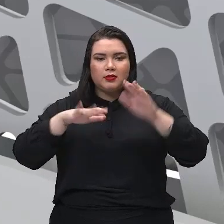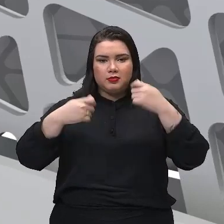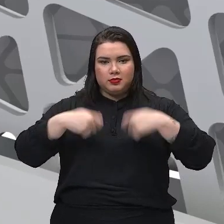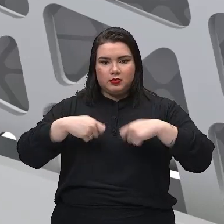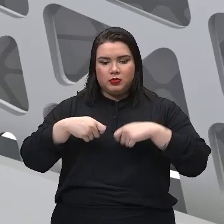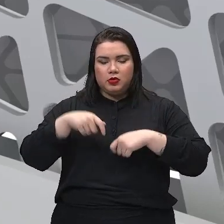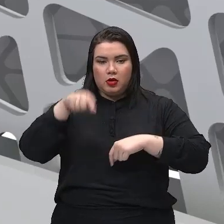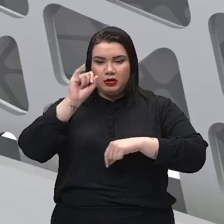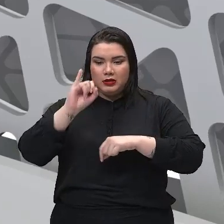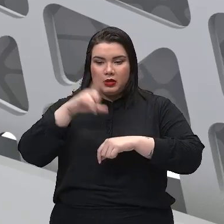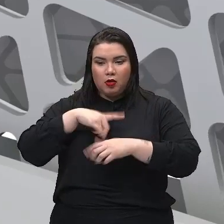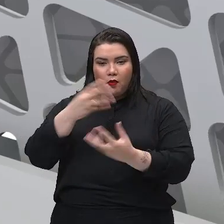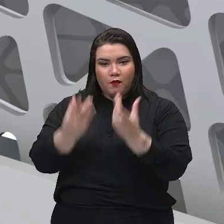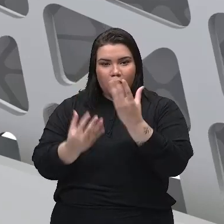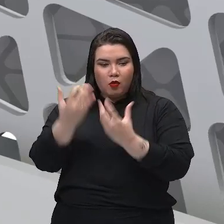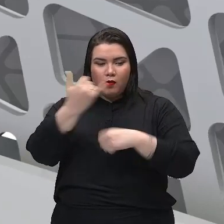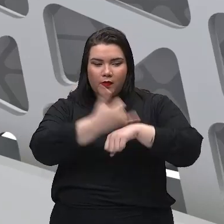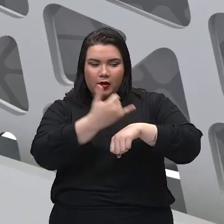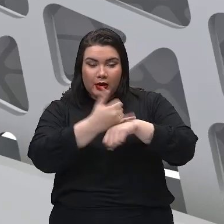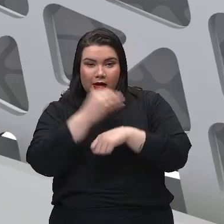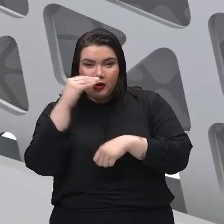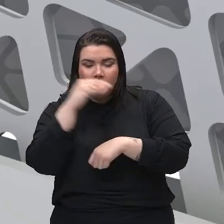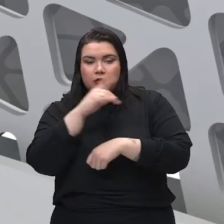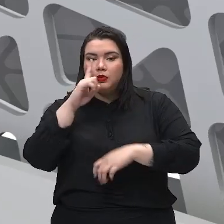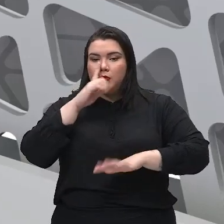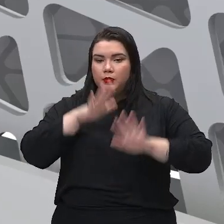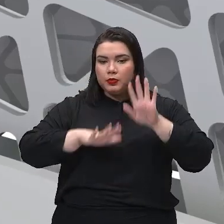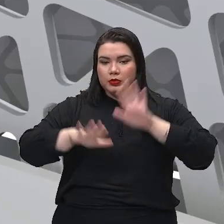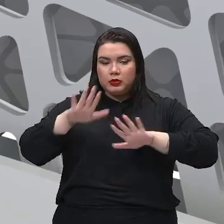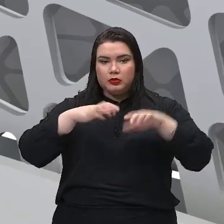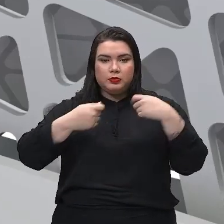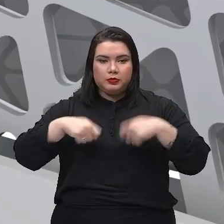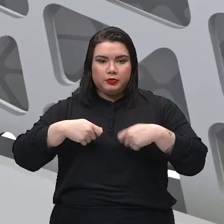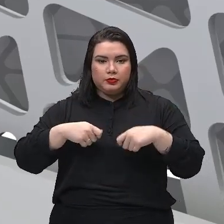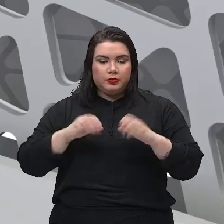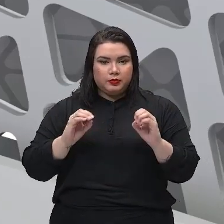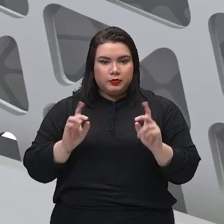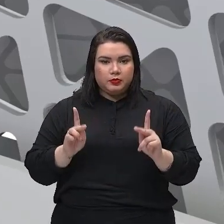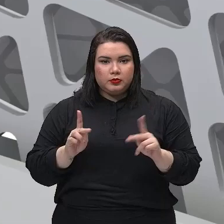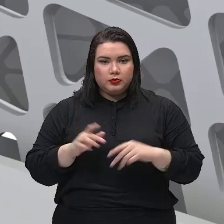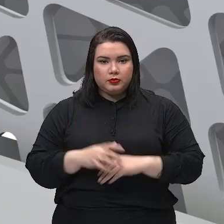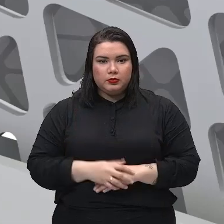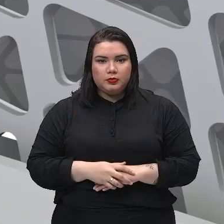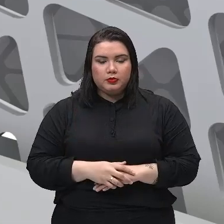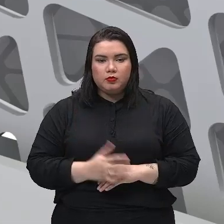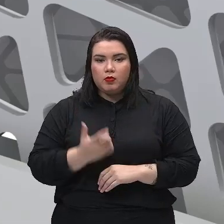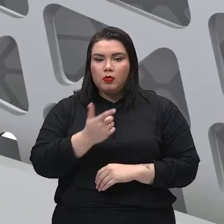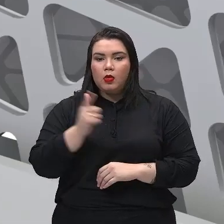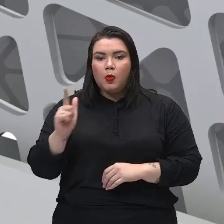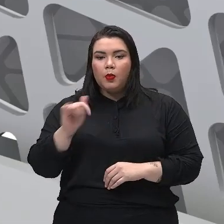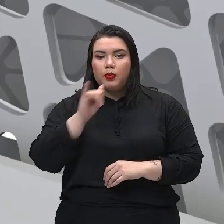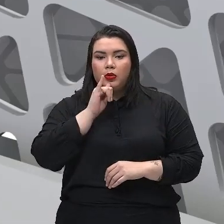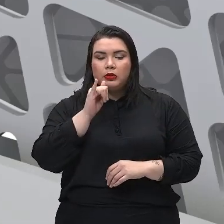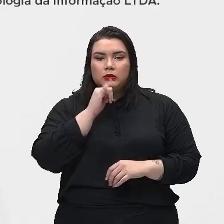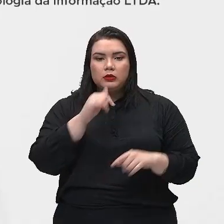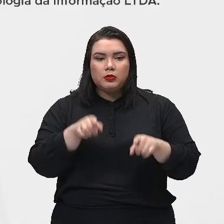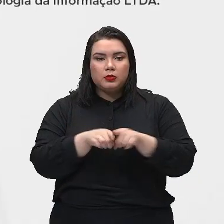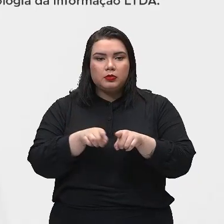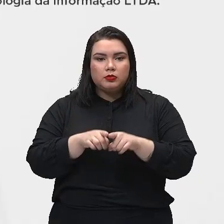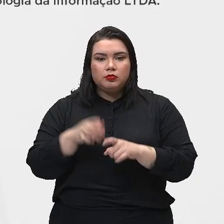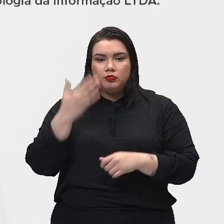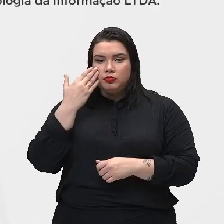fogo, tudo que tiver metal aquecido, pode causar um acidente, tá bom? Um outro exemplo aí, temos a